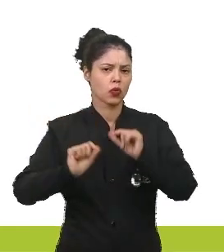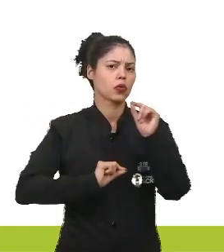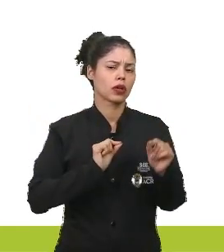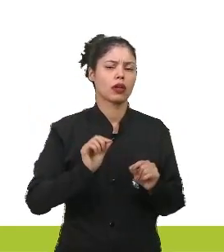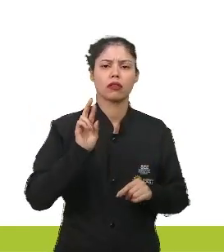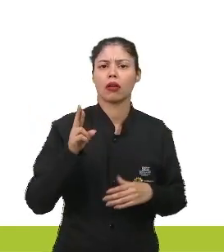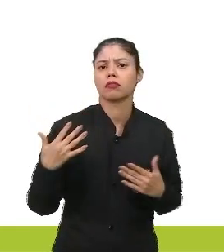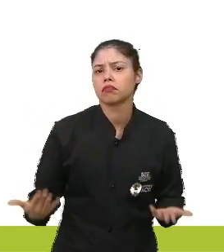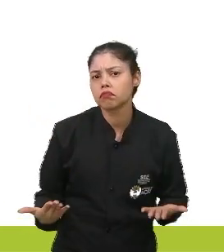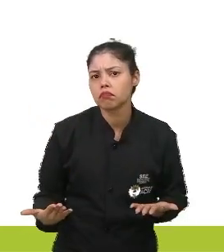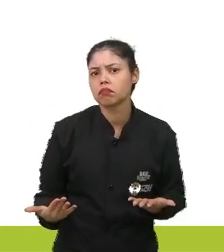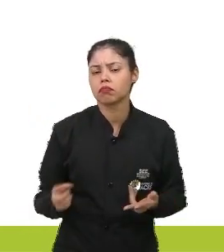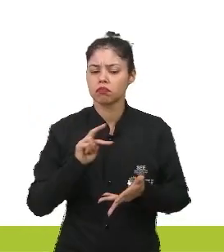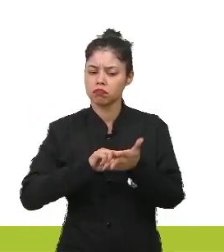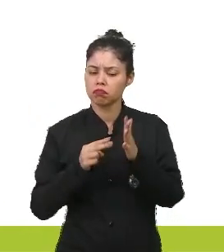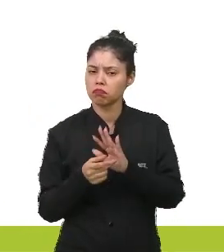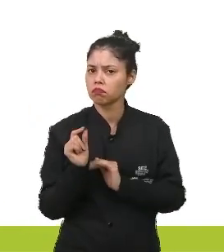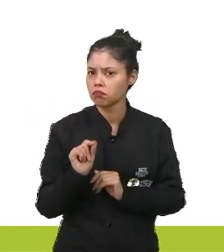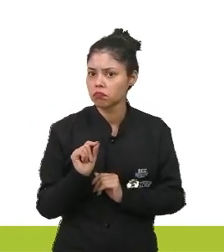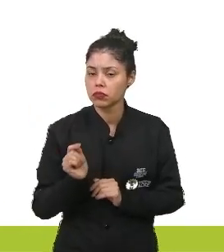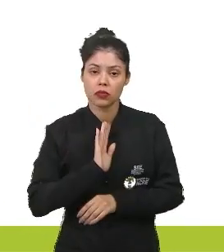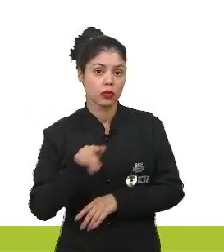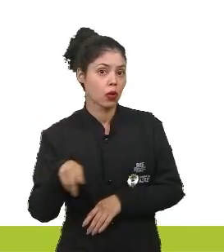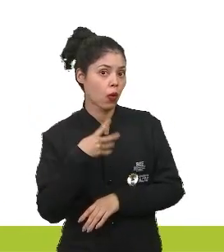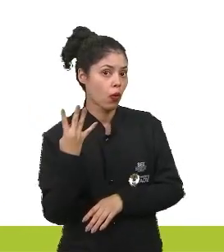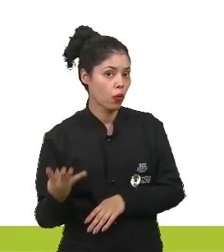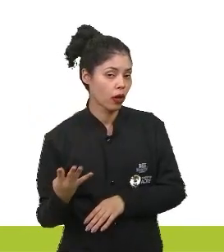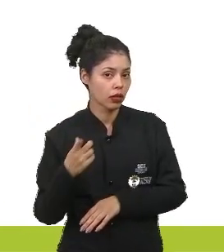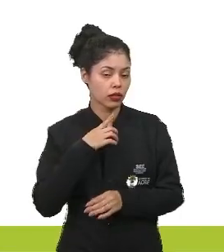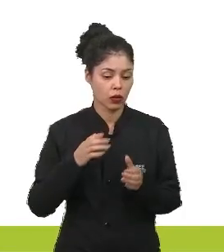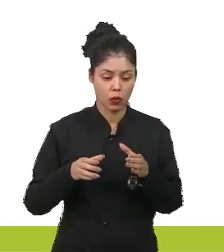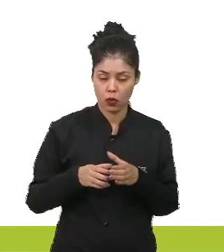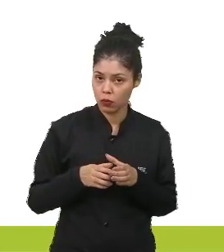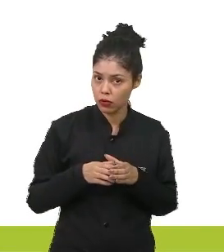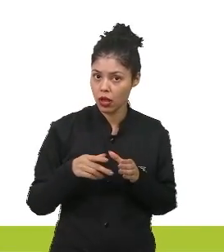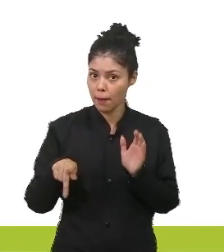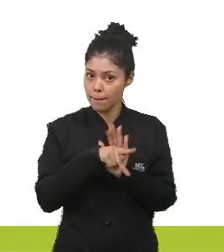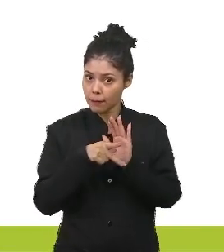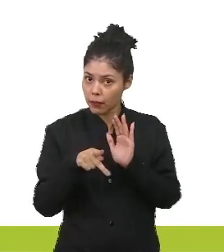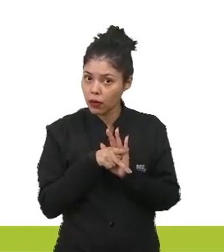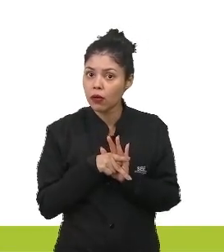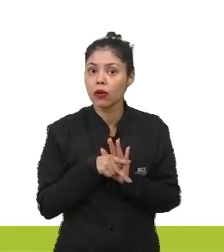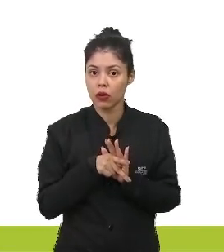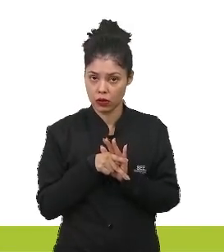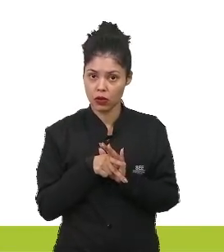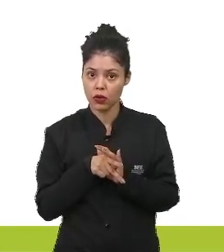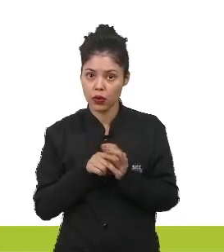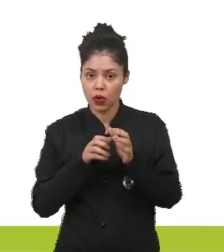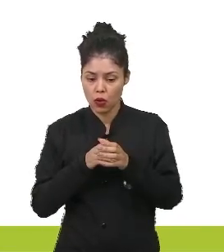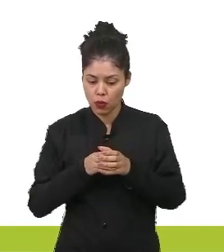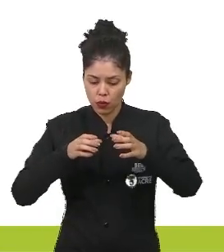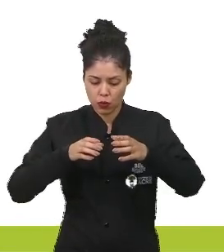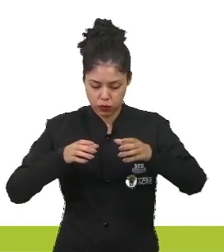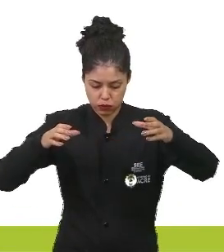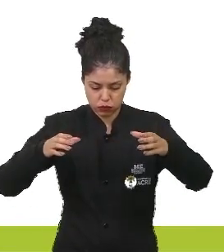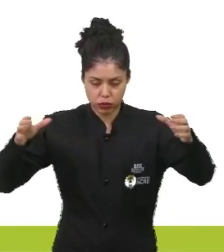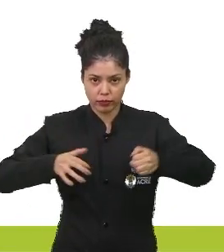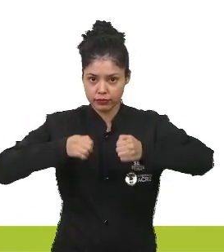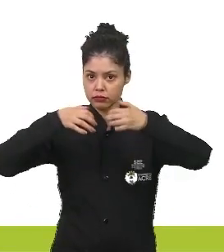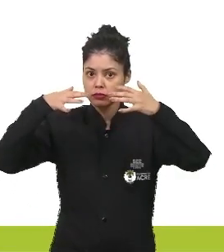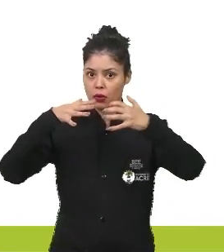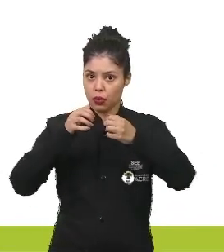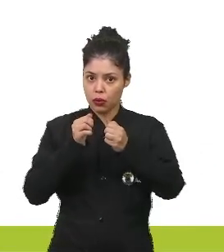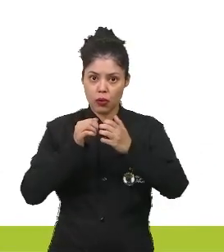isso? Para a gente saber quanto que uma comunidade está aumentando, quanto que uma comunidade está respirando, quanto que uma